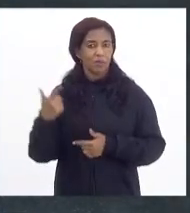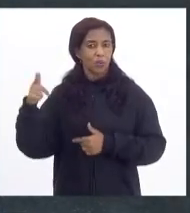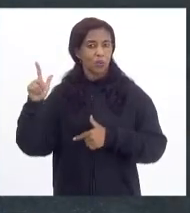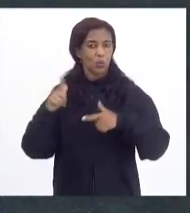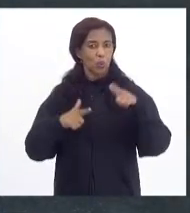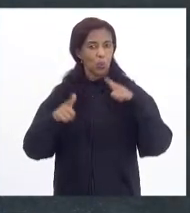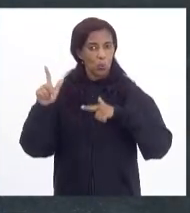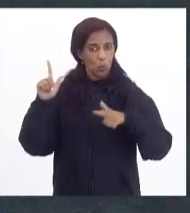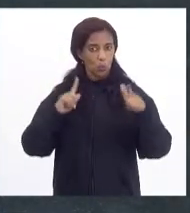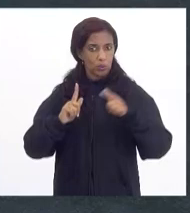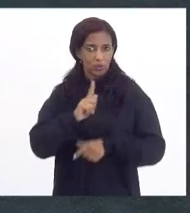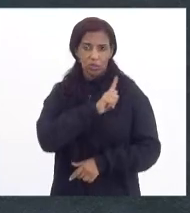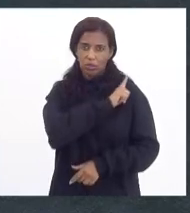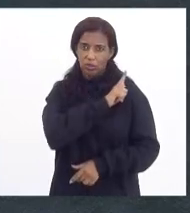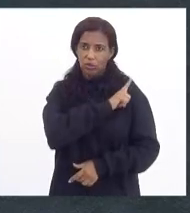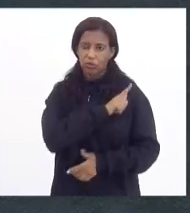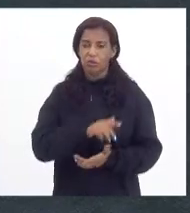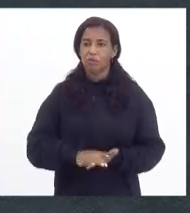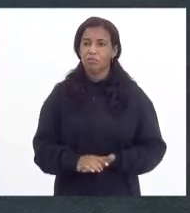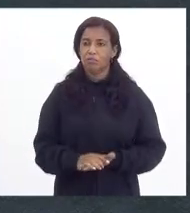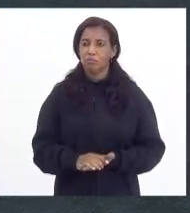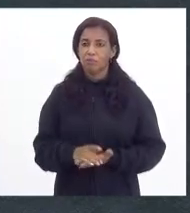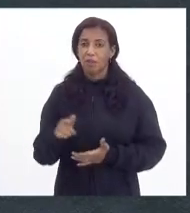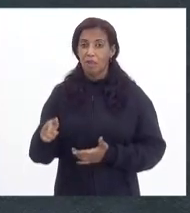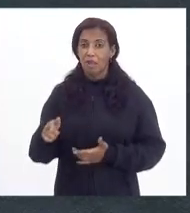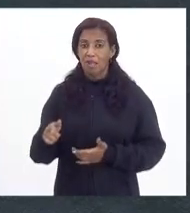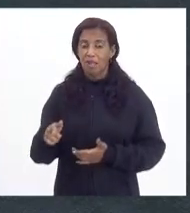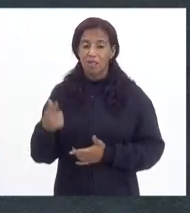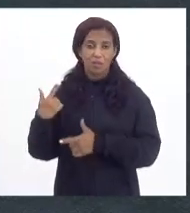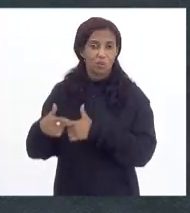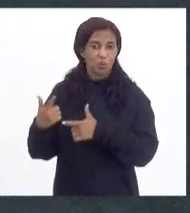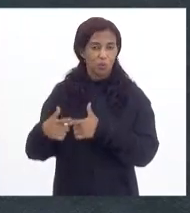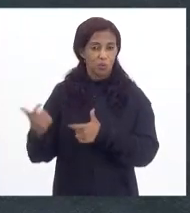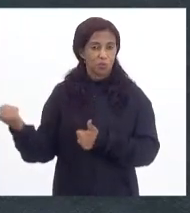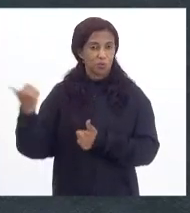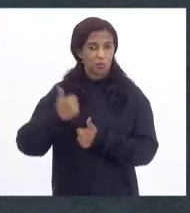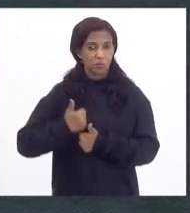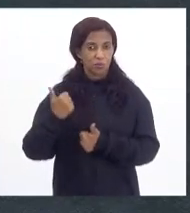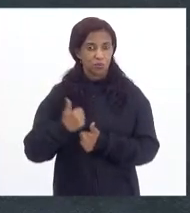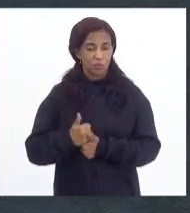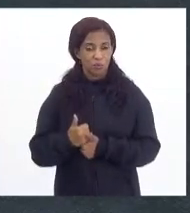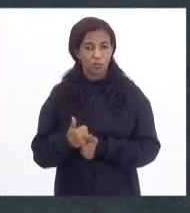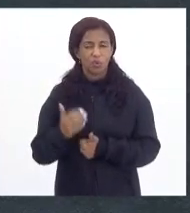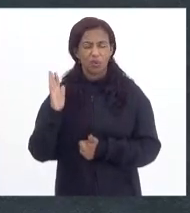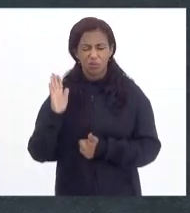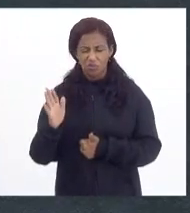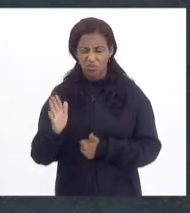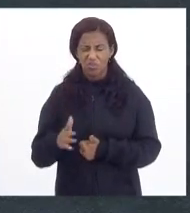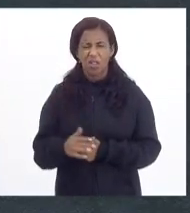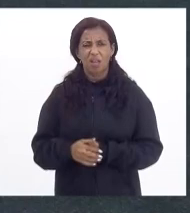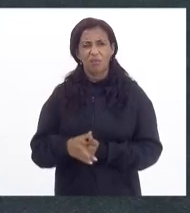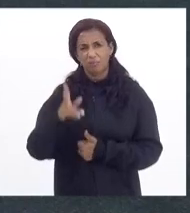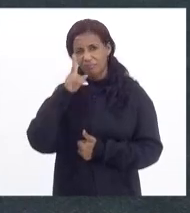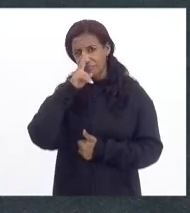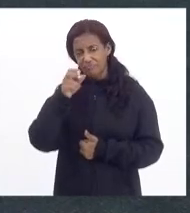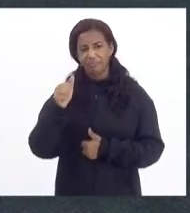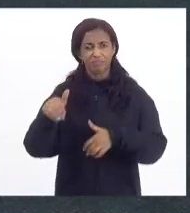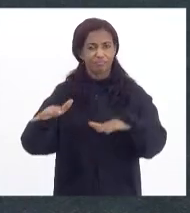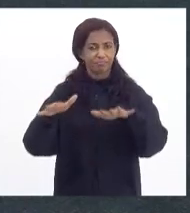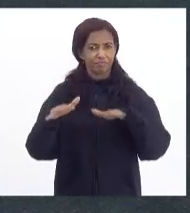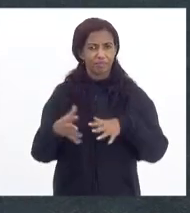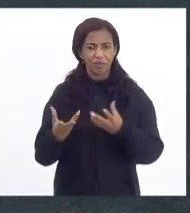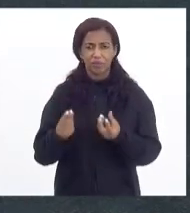outras gestões, essa briga de substitutivo já foi muito intensa no plenário.